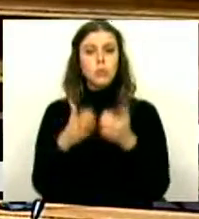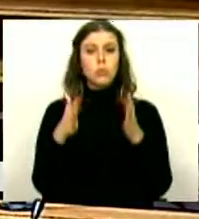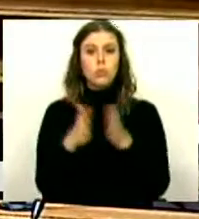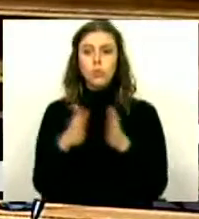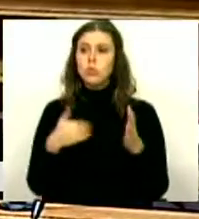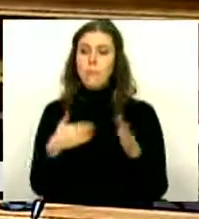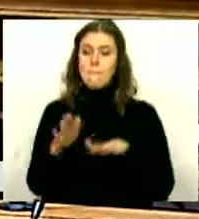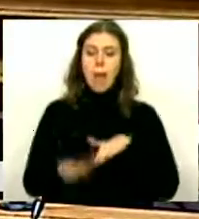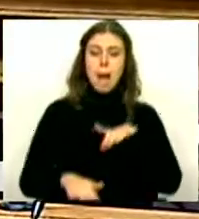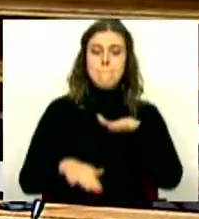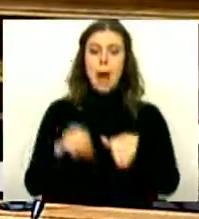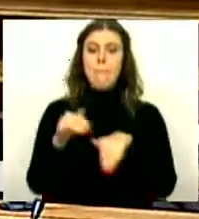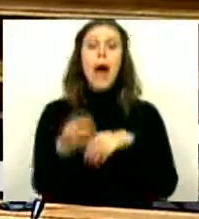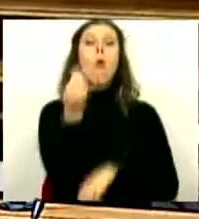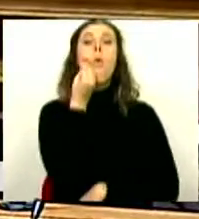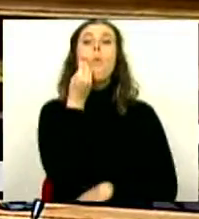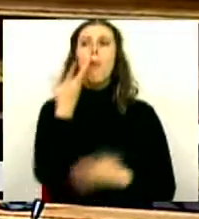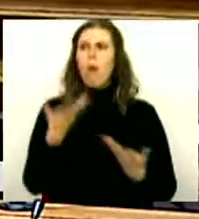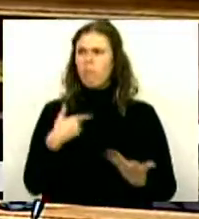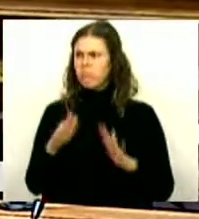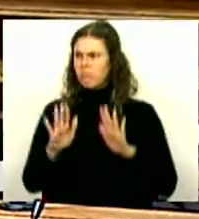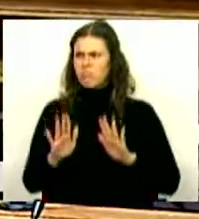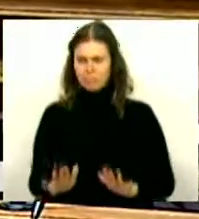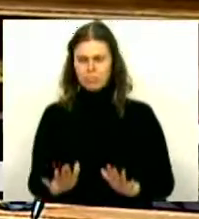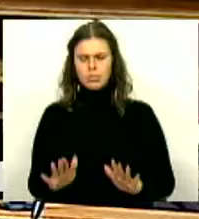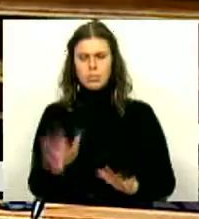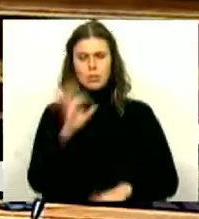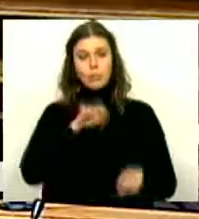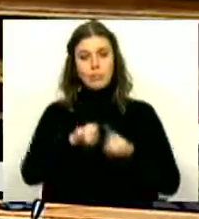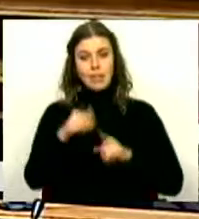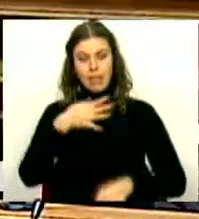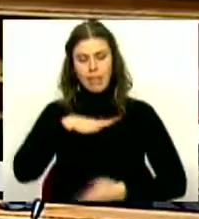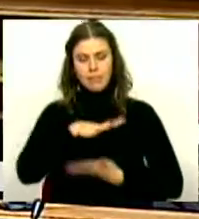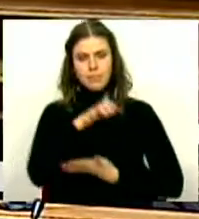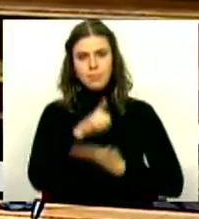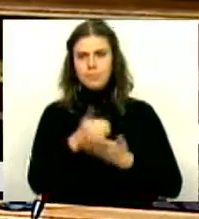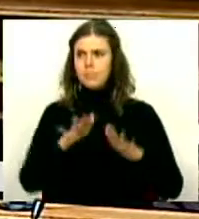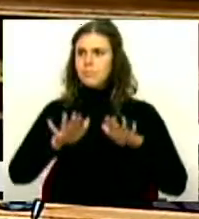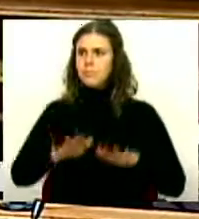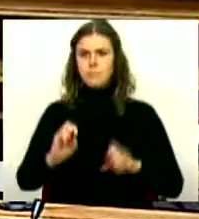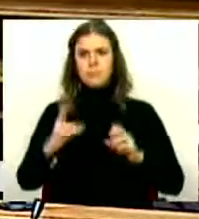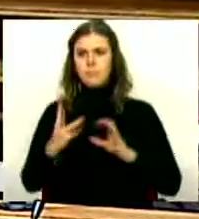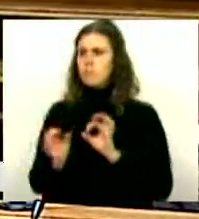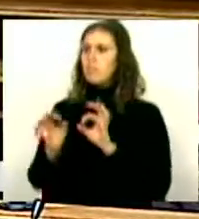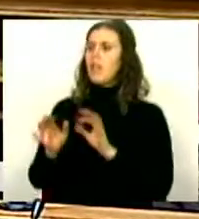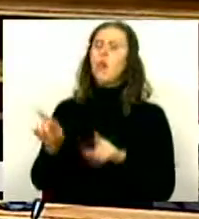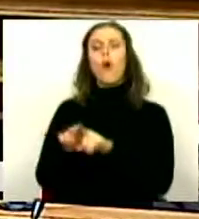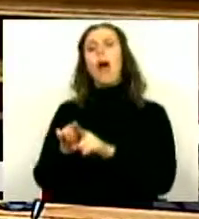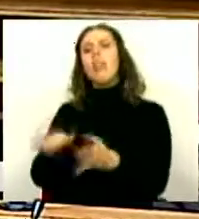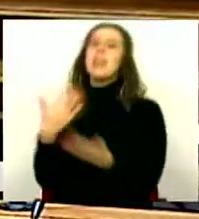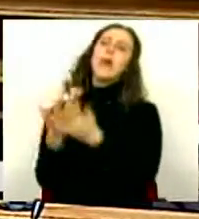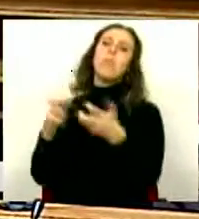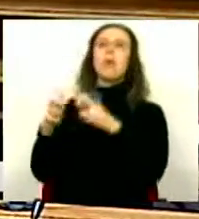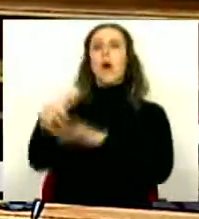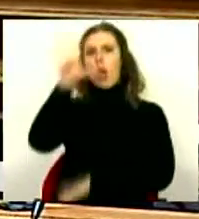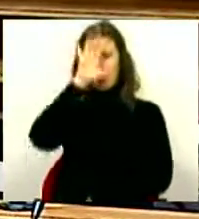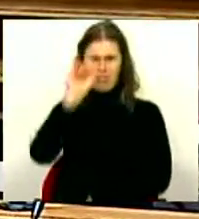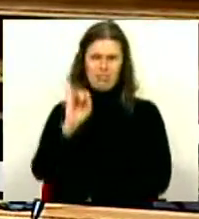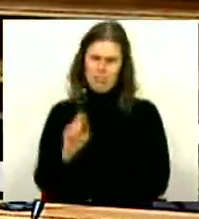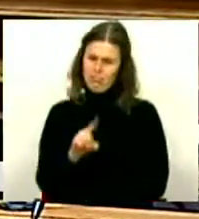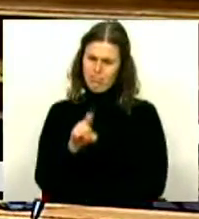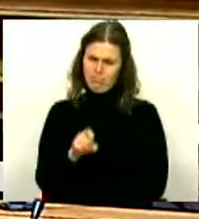os passos destas medidas. Agora, suspender à bruta ou chutar a dificuldade para o Governo, não.